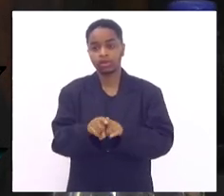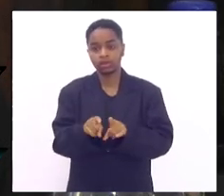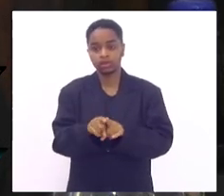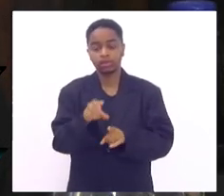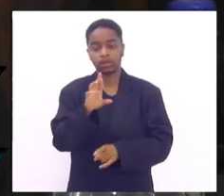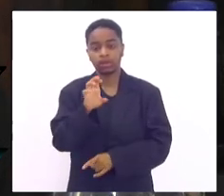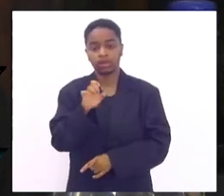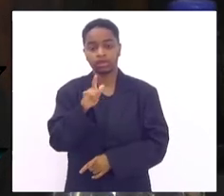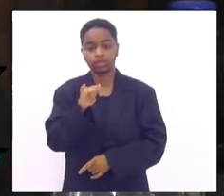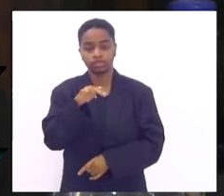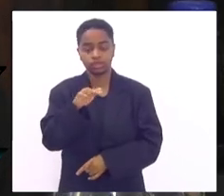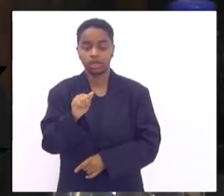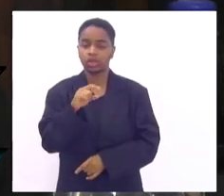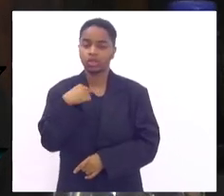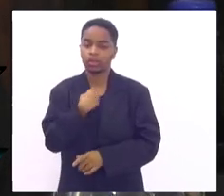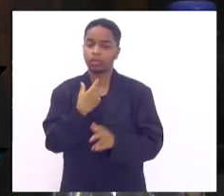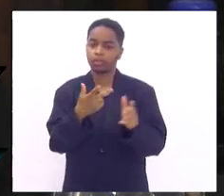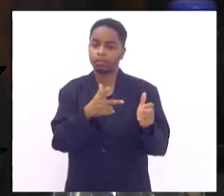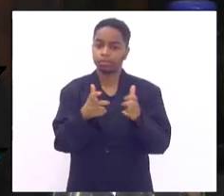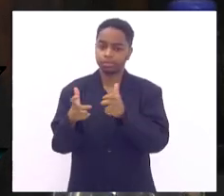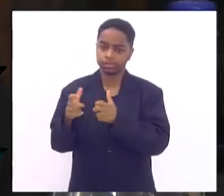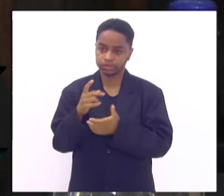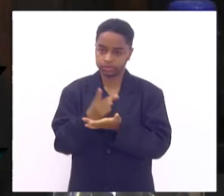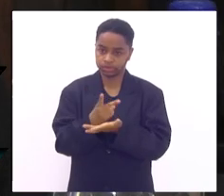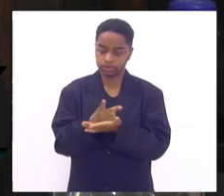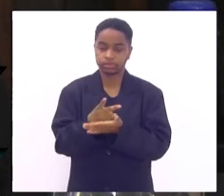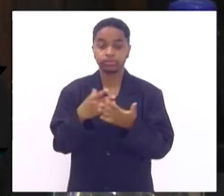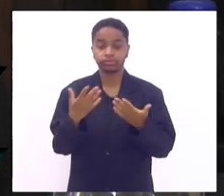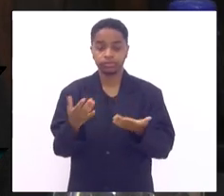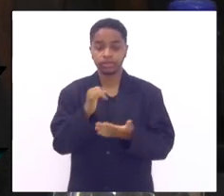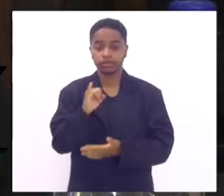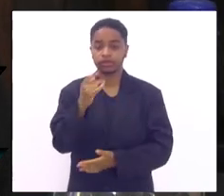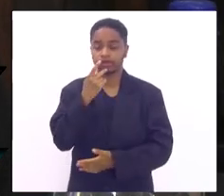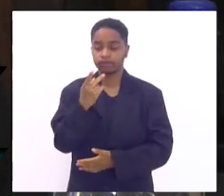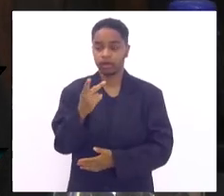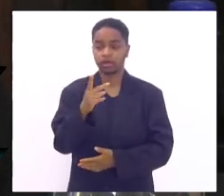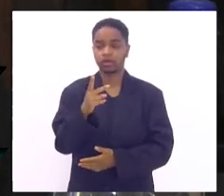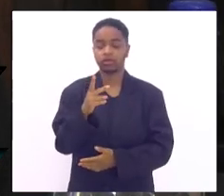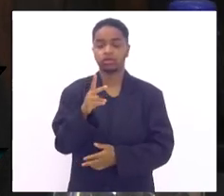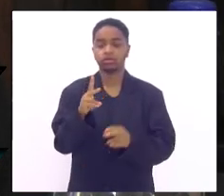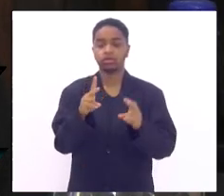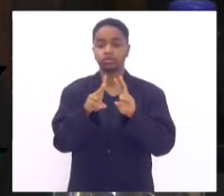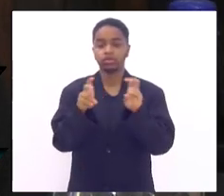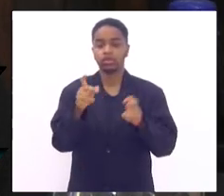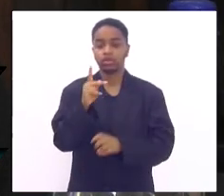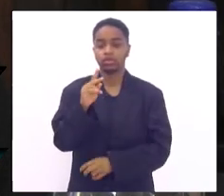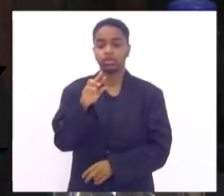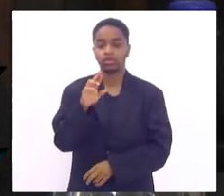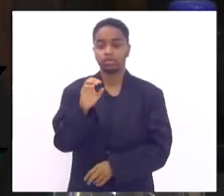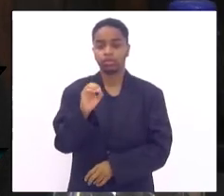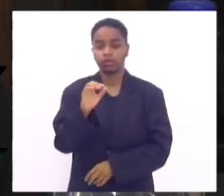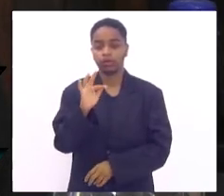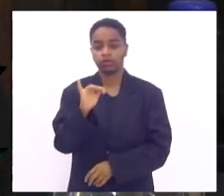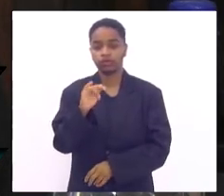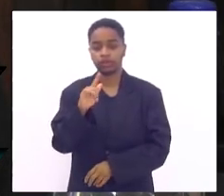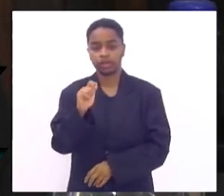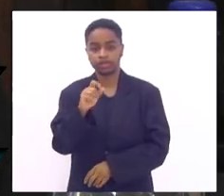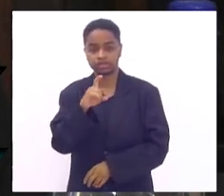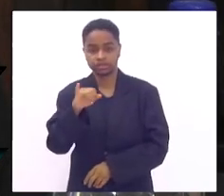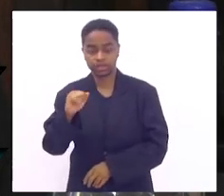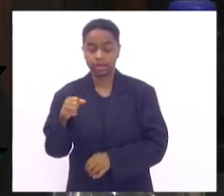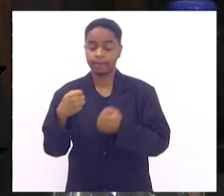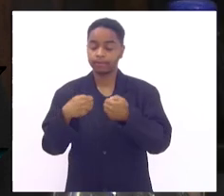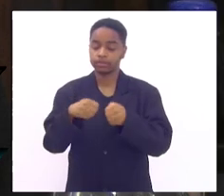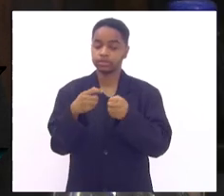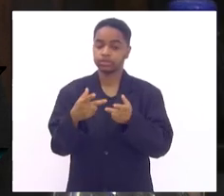Regina a gente vê isso com muita frequência então quando a gente fala em profilaxia do diabetes a gente tem que falar no diagnóstico do diabetes o diagnóstico do